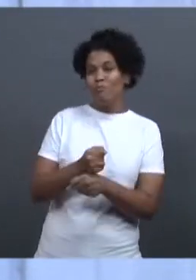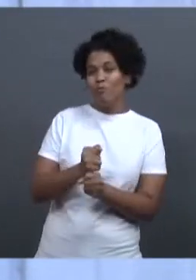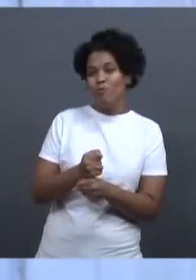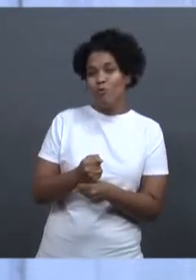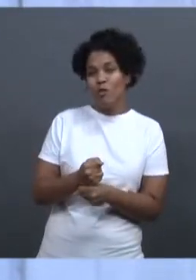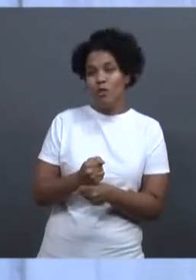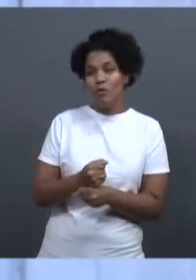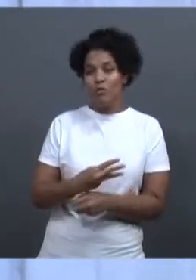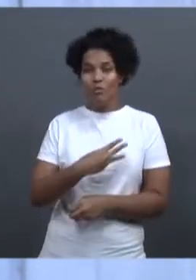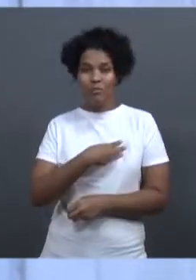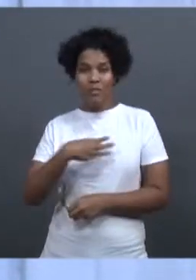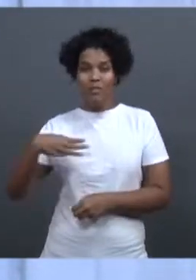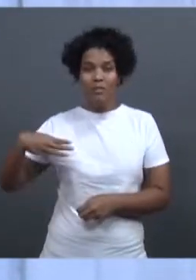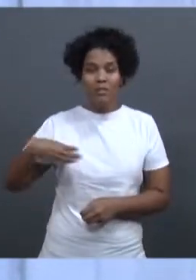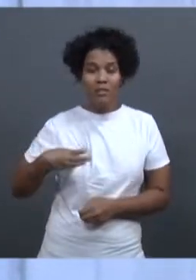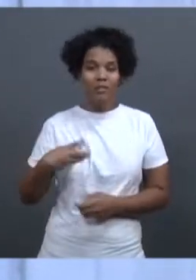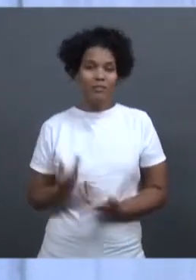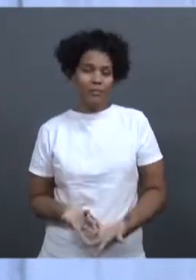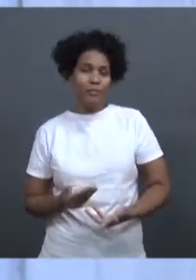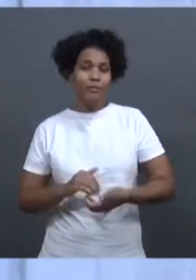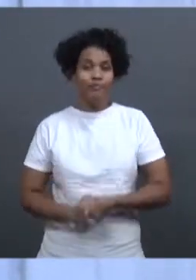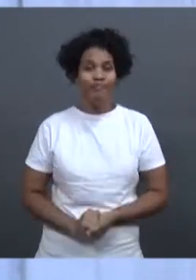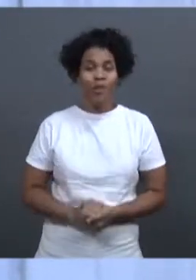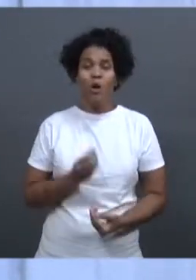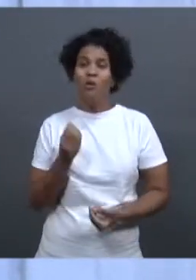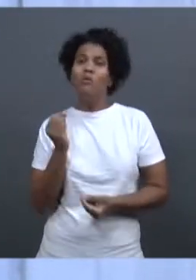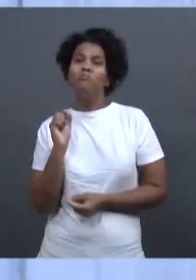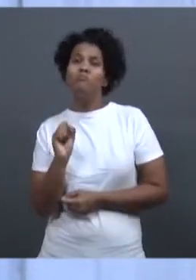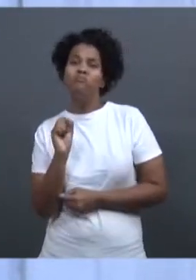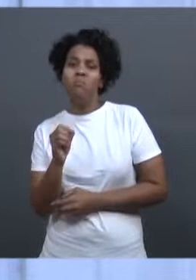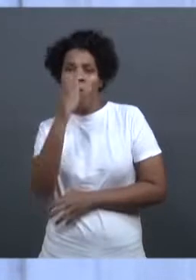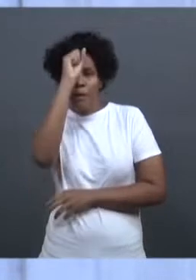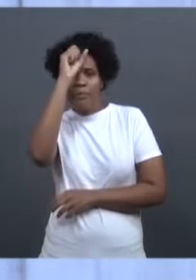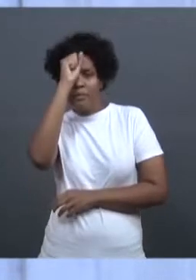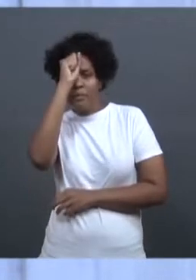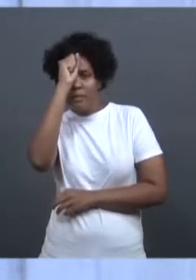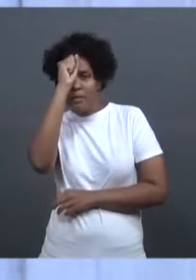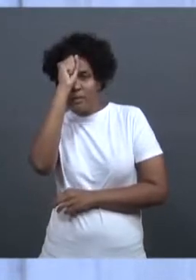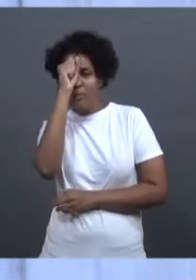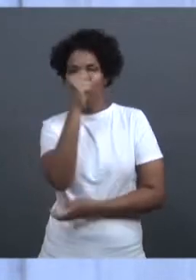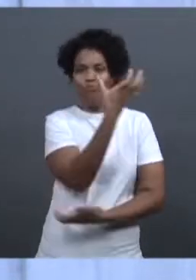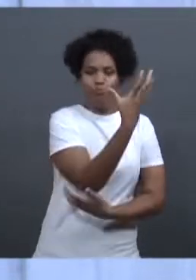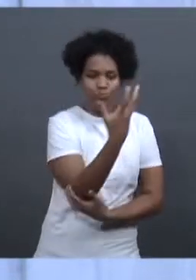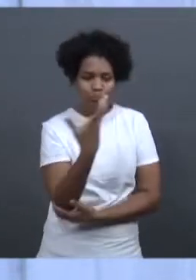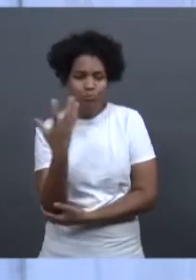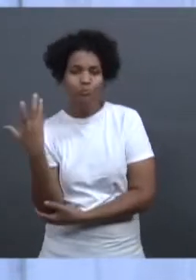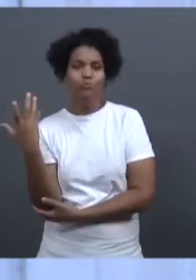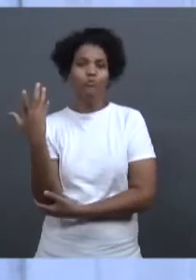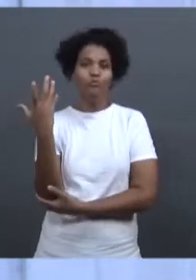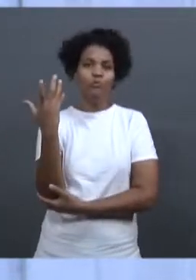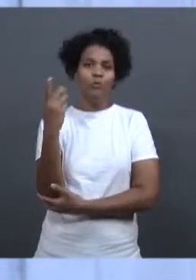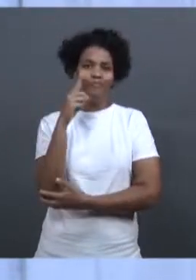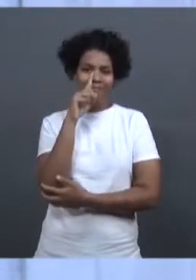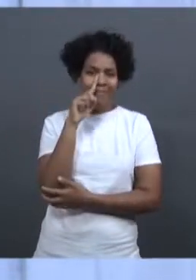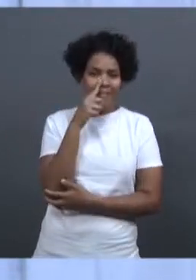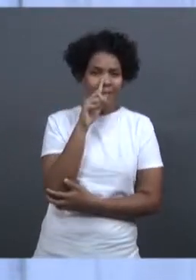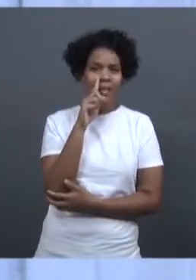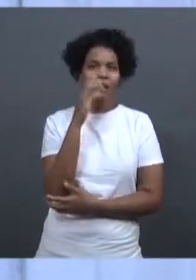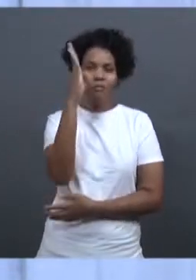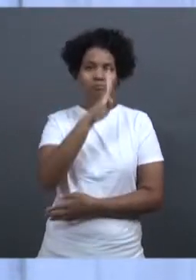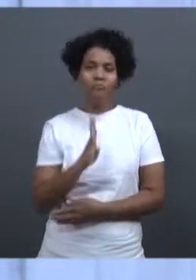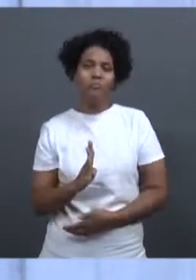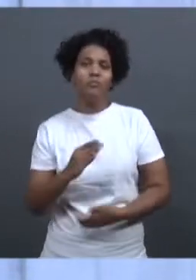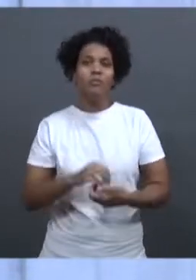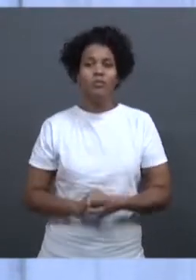sobre o que aprendemos com um dos maiores desastres ambientais do país e como fica o pedido de responsabilização